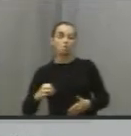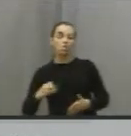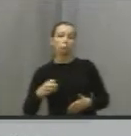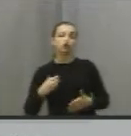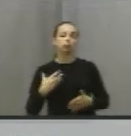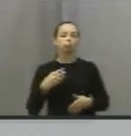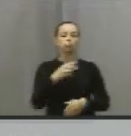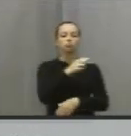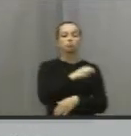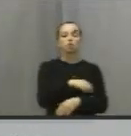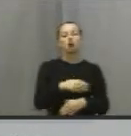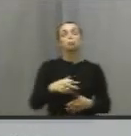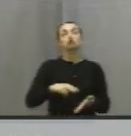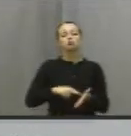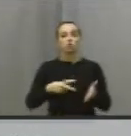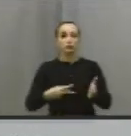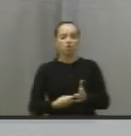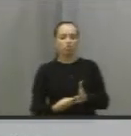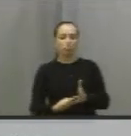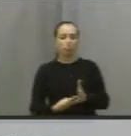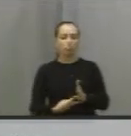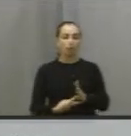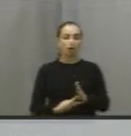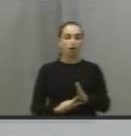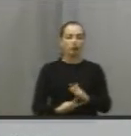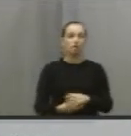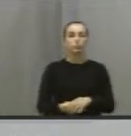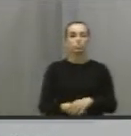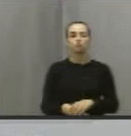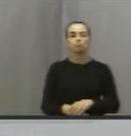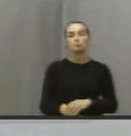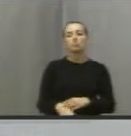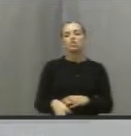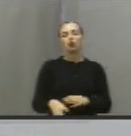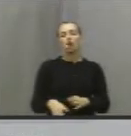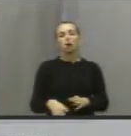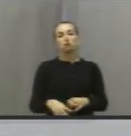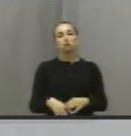Aí um dado comparativo, proporção Araraquara.